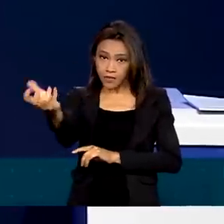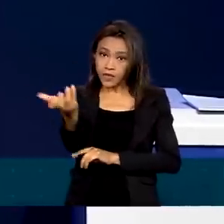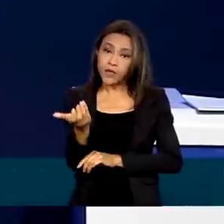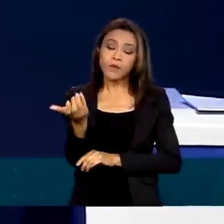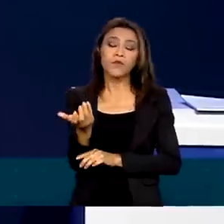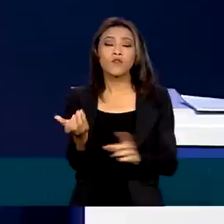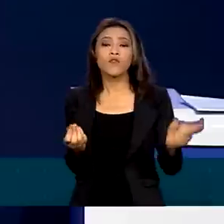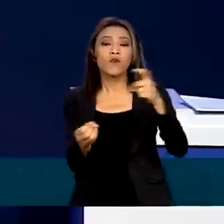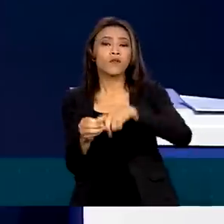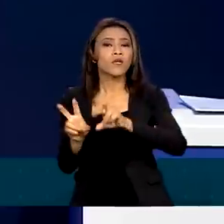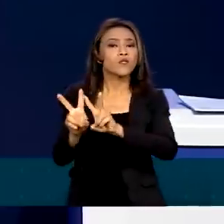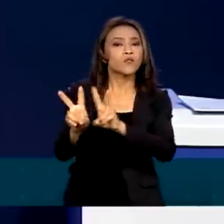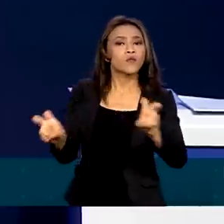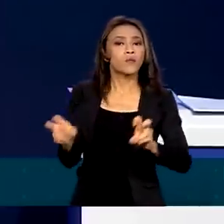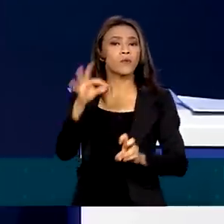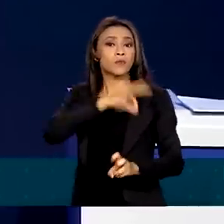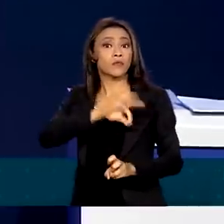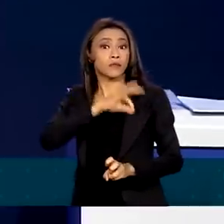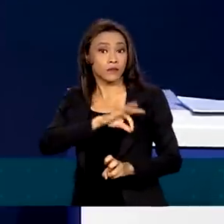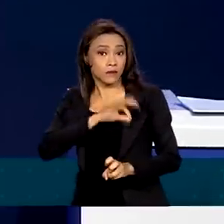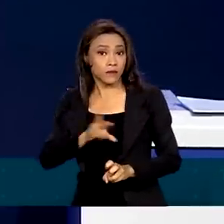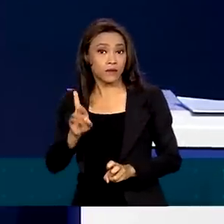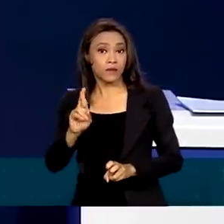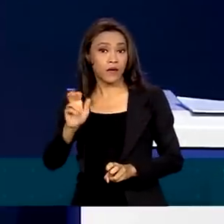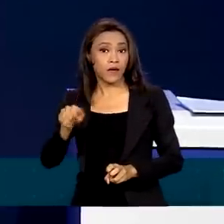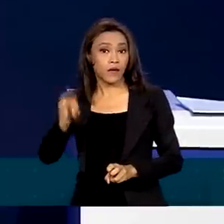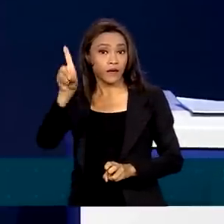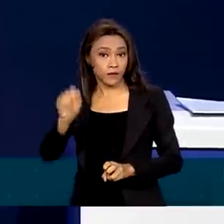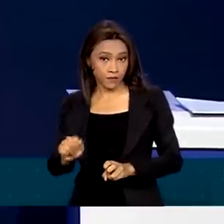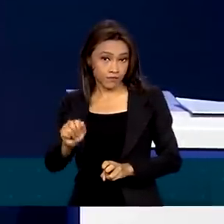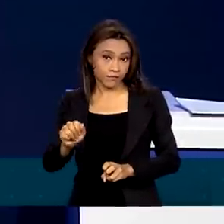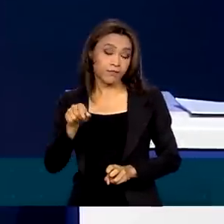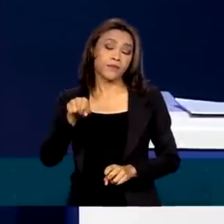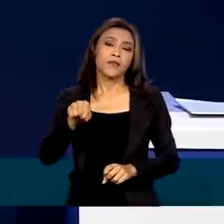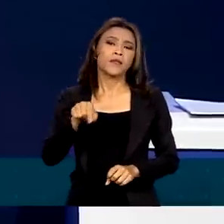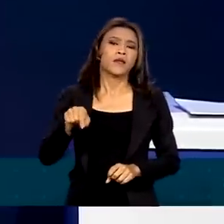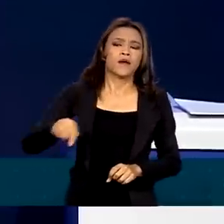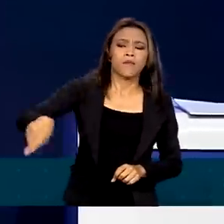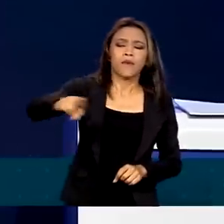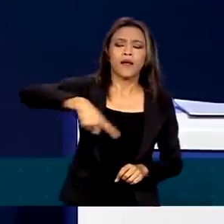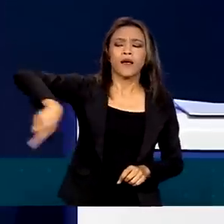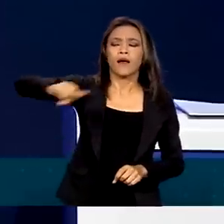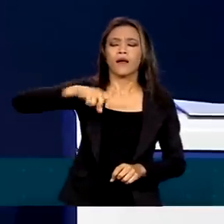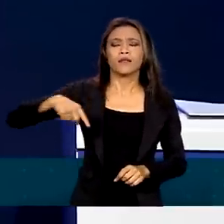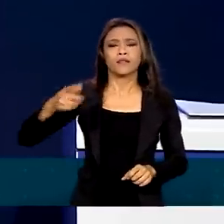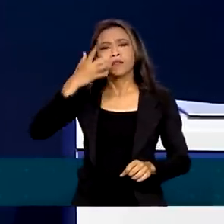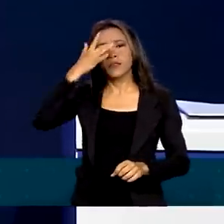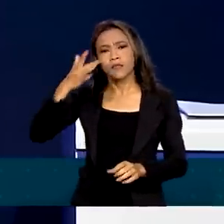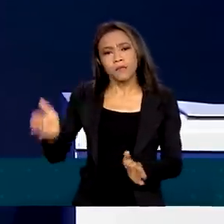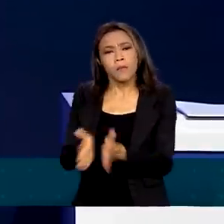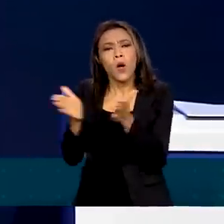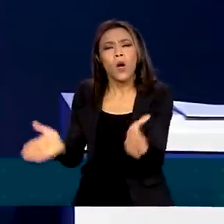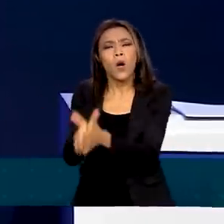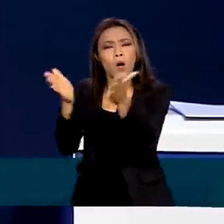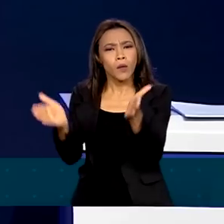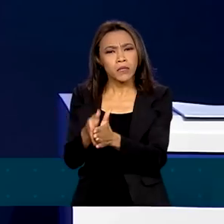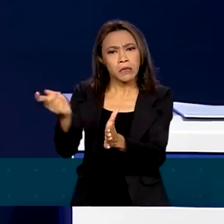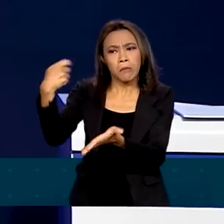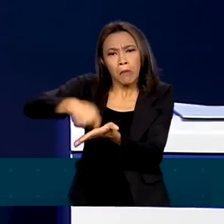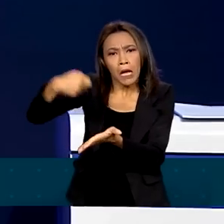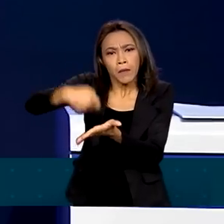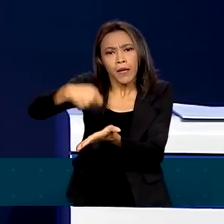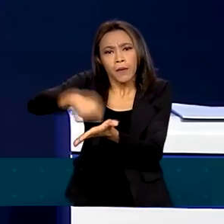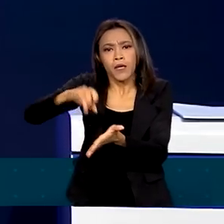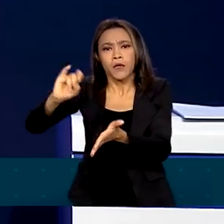reforma tributária sobre a renda, para desonerar as camadas mais pobres do imposto